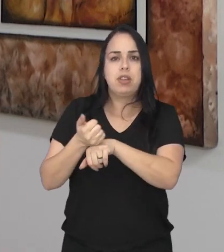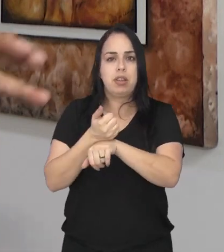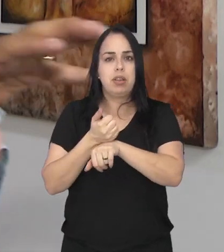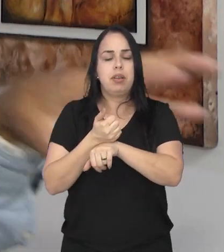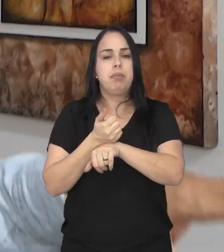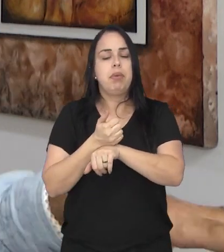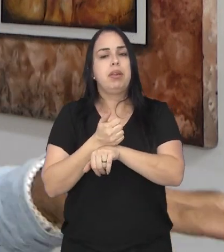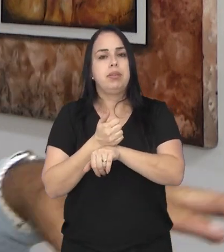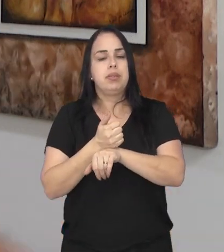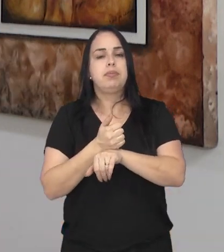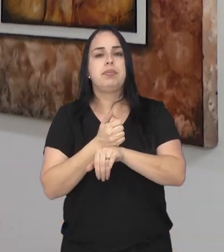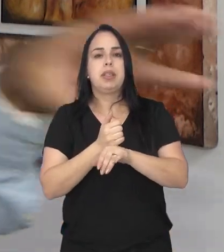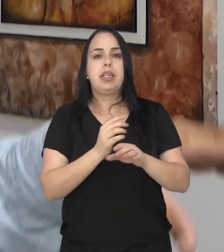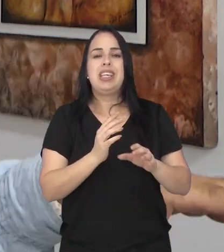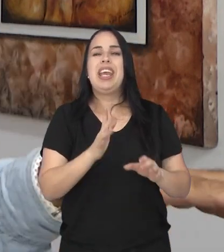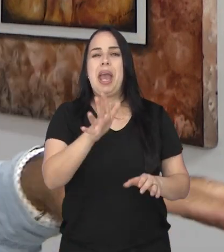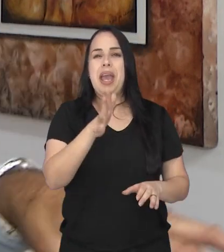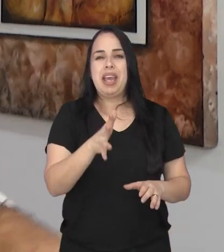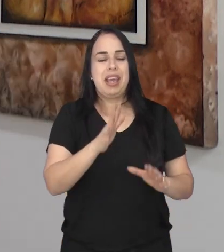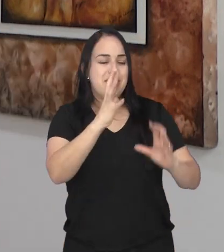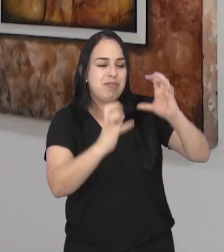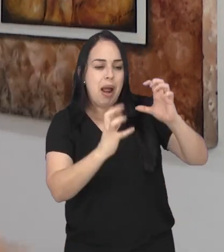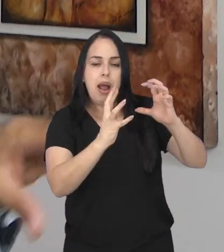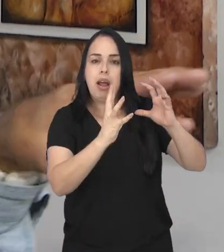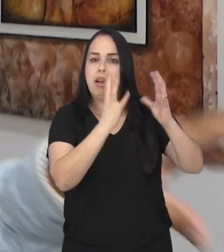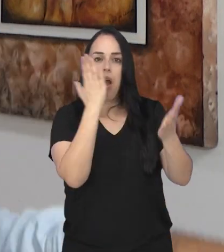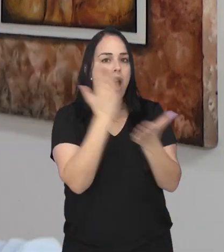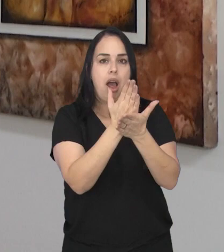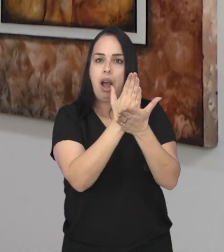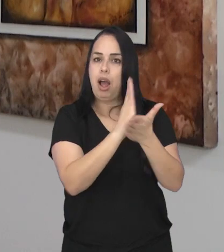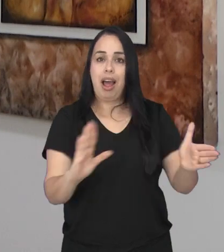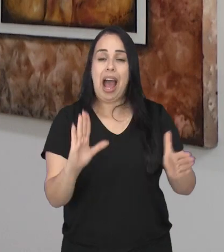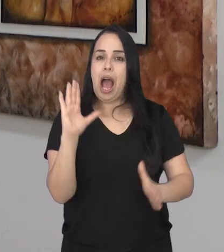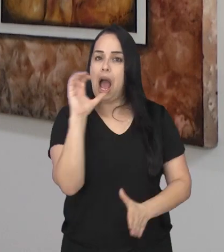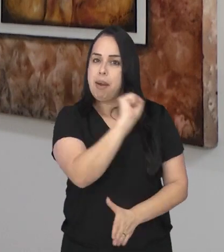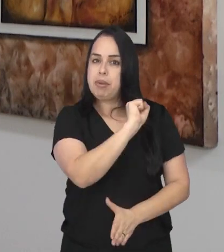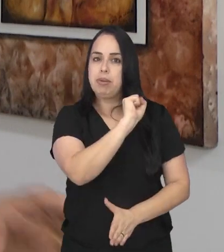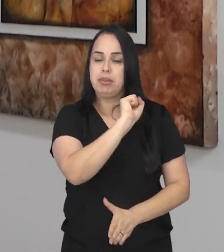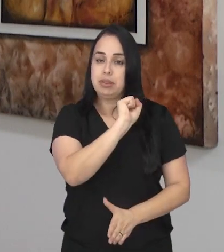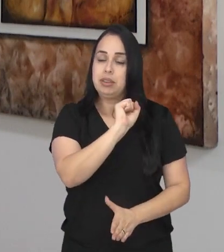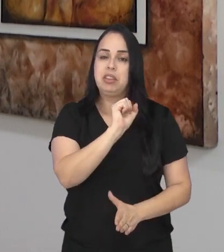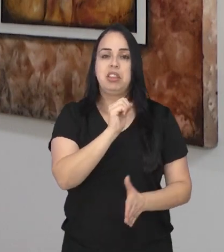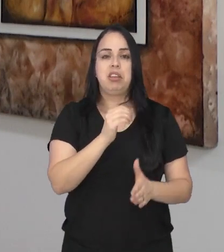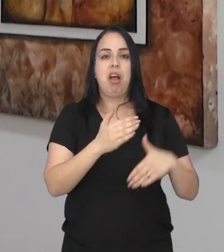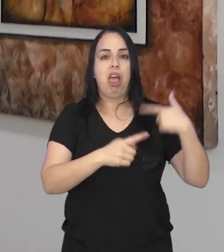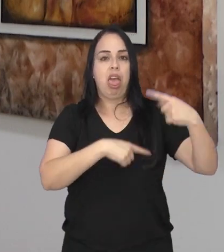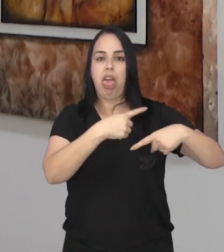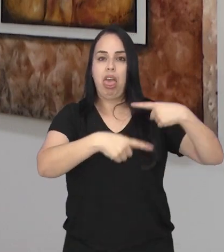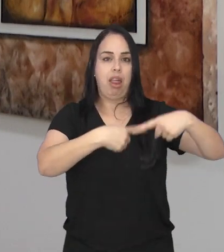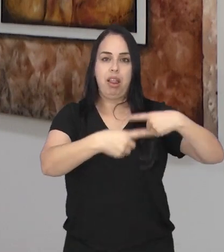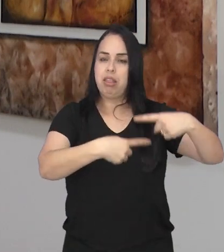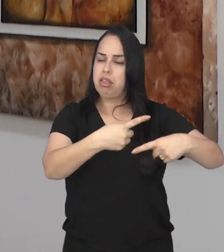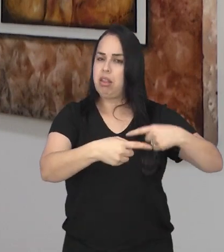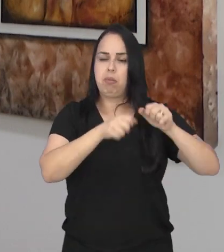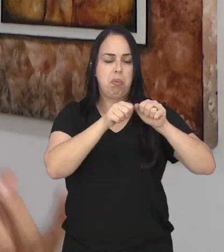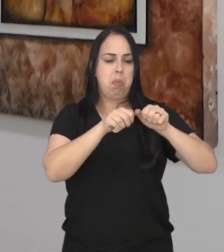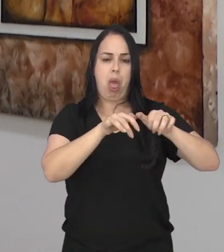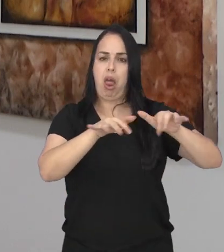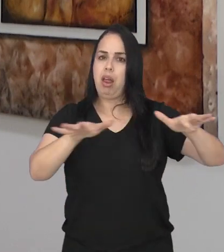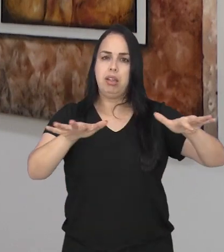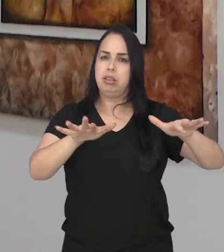esses casos sejam, que esse incêndio seja apagado logo no início, que ele não se